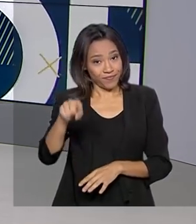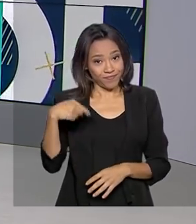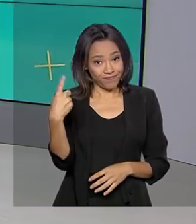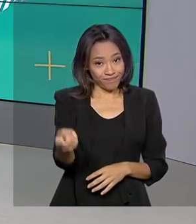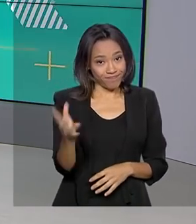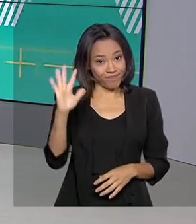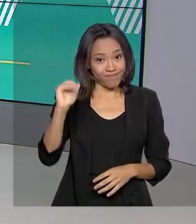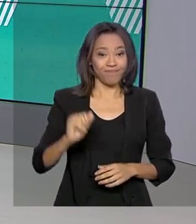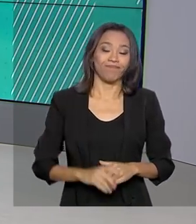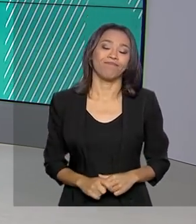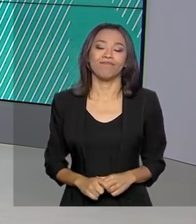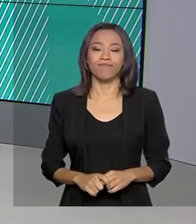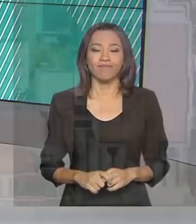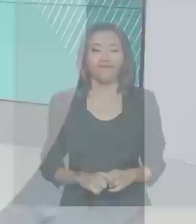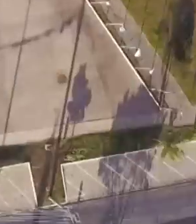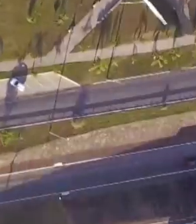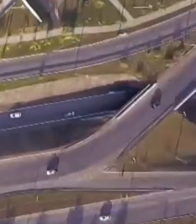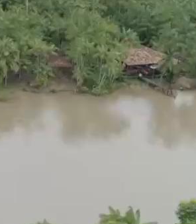próxima edição. Até lá.